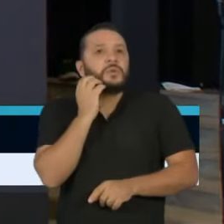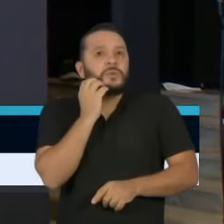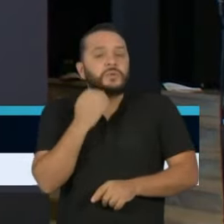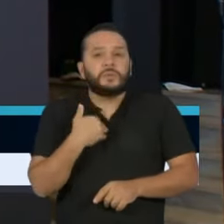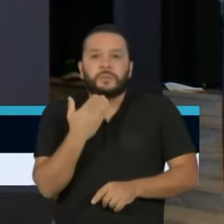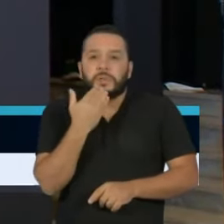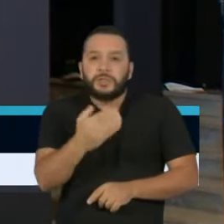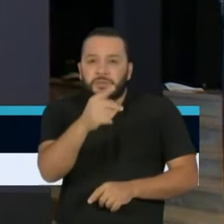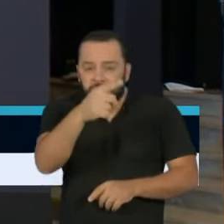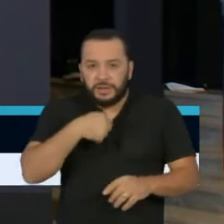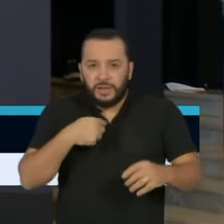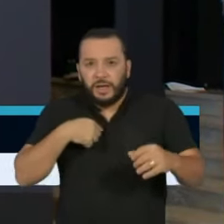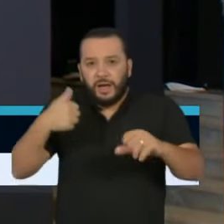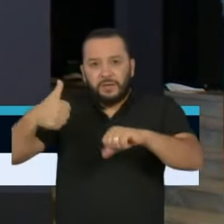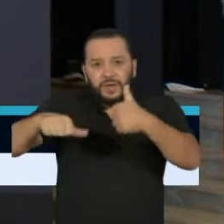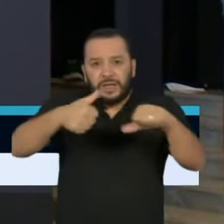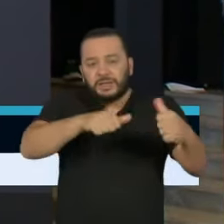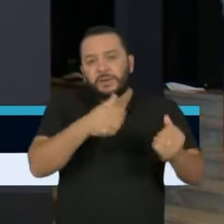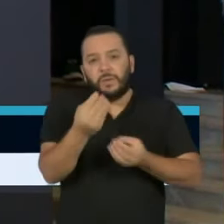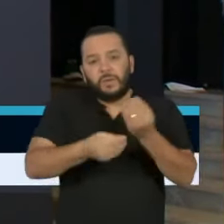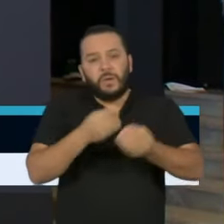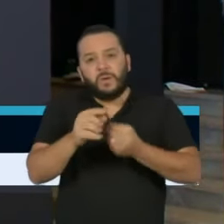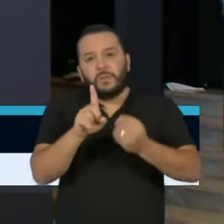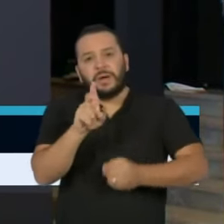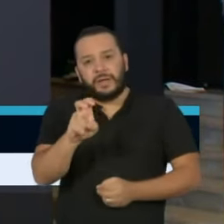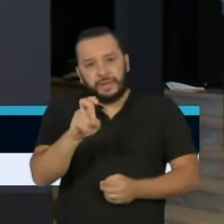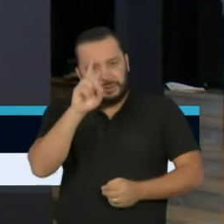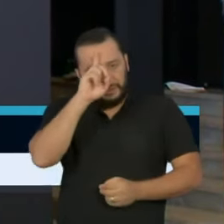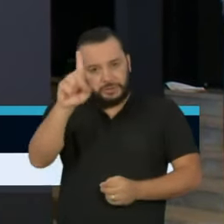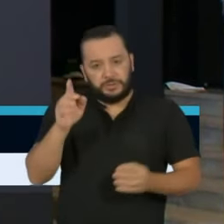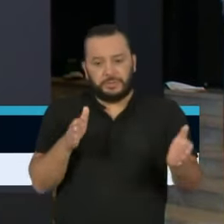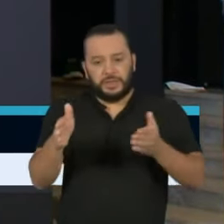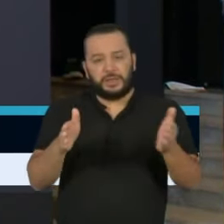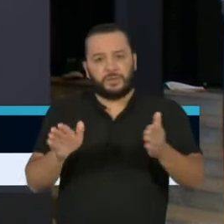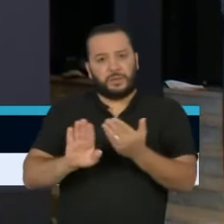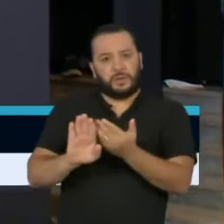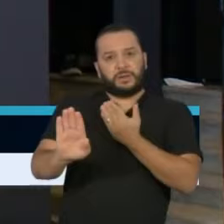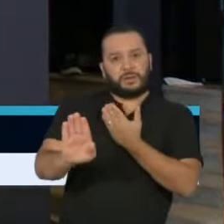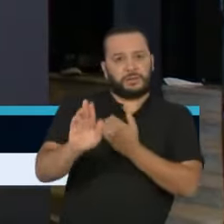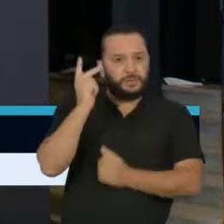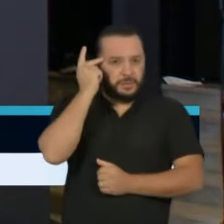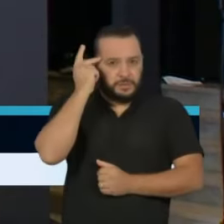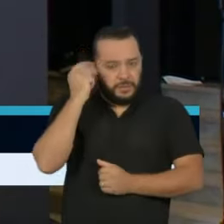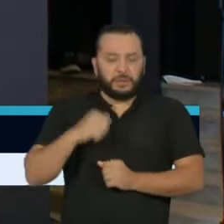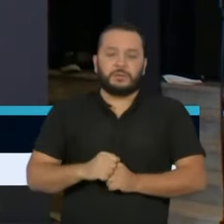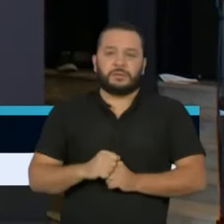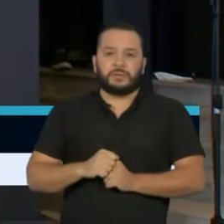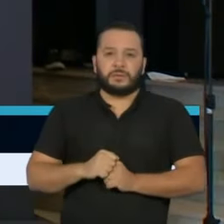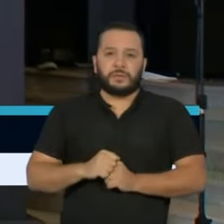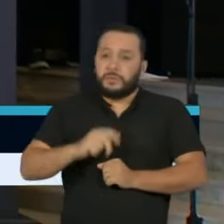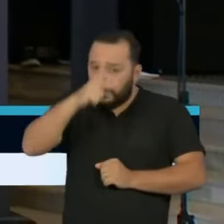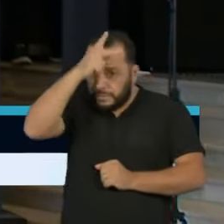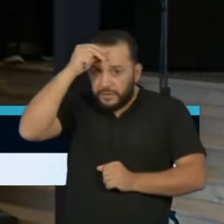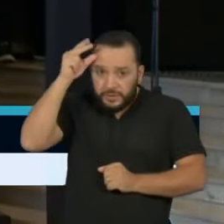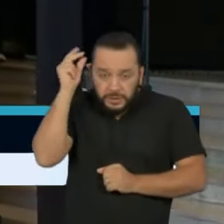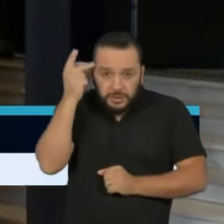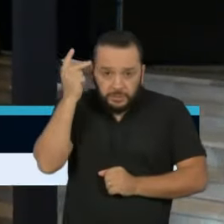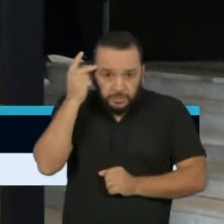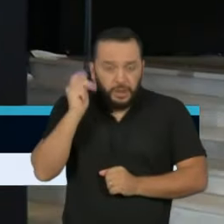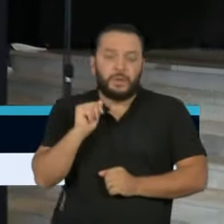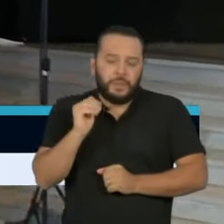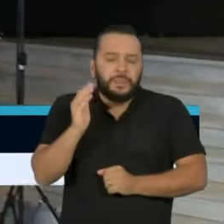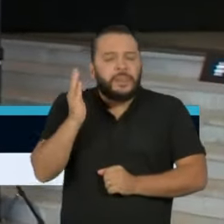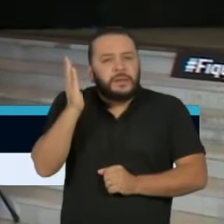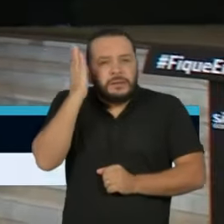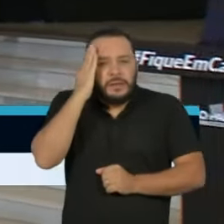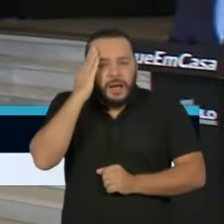prefeito, uma avaliação desses 15 dias de quarentena em São Paulo. Se a prefeitura sabe dizer para a gente, ou se